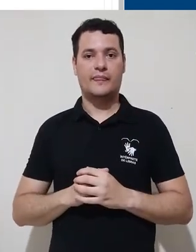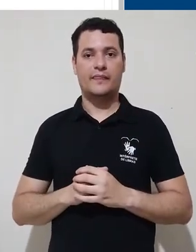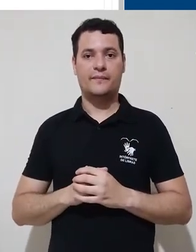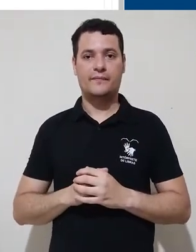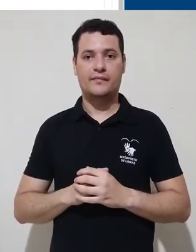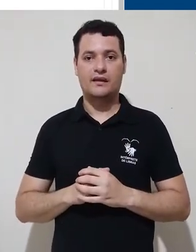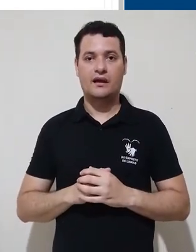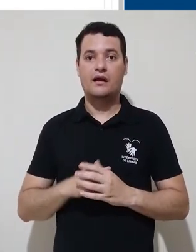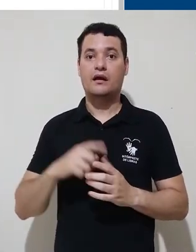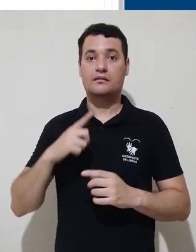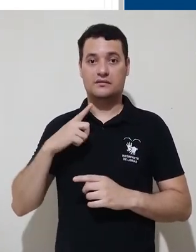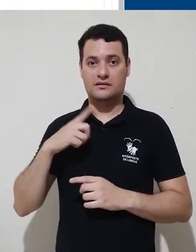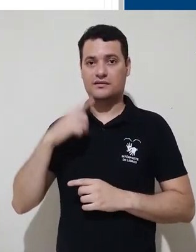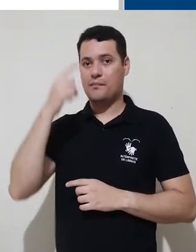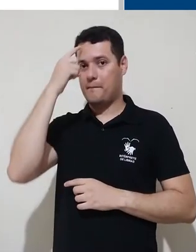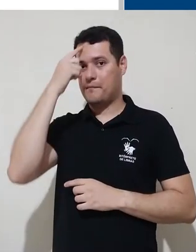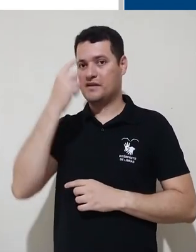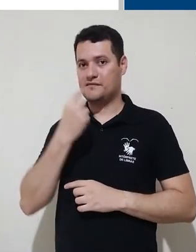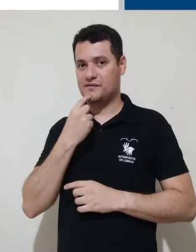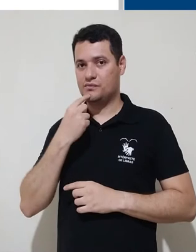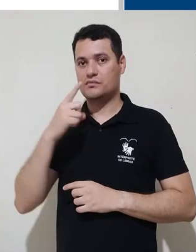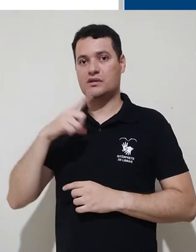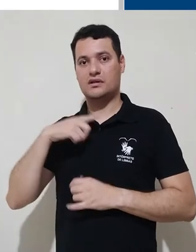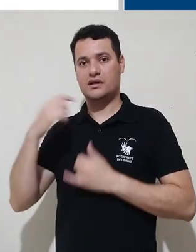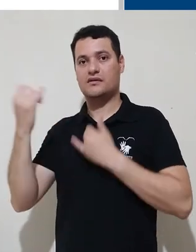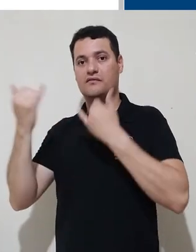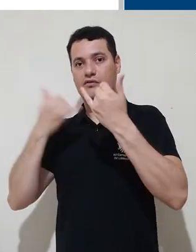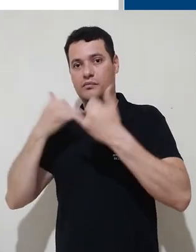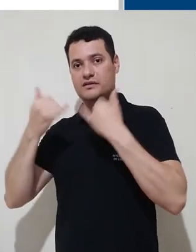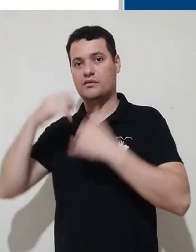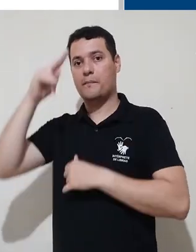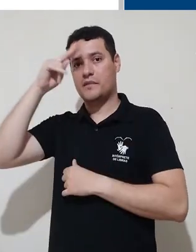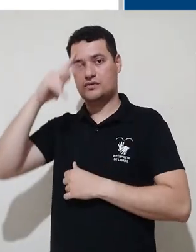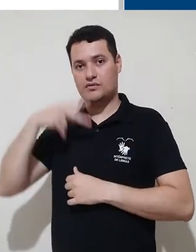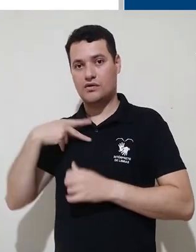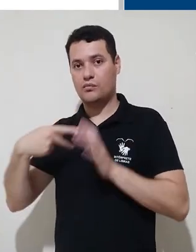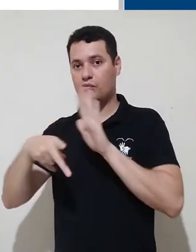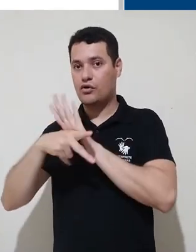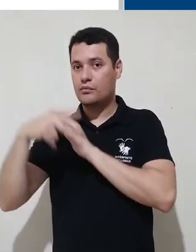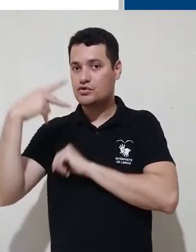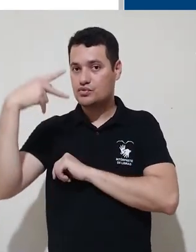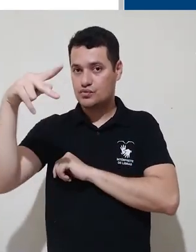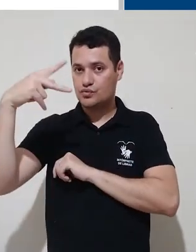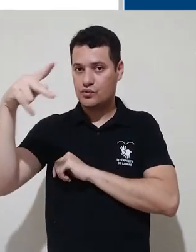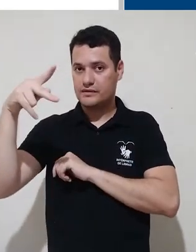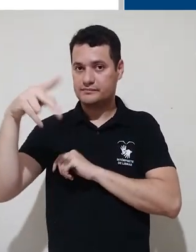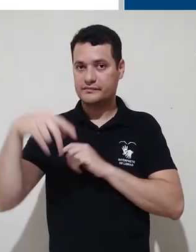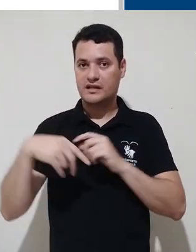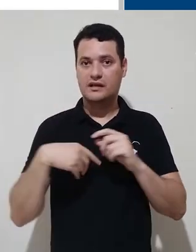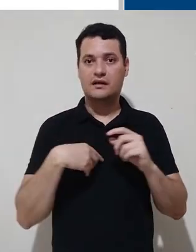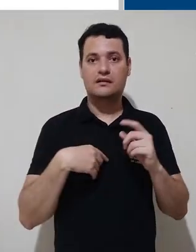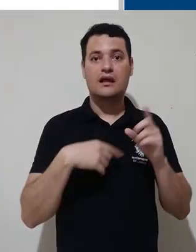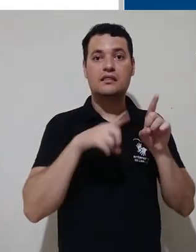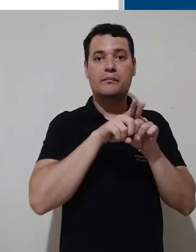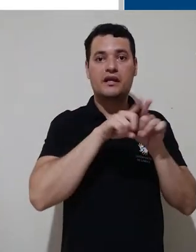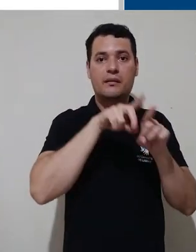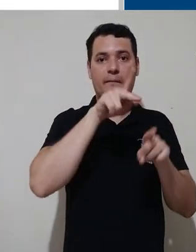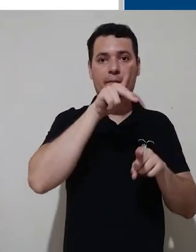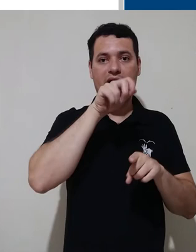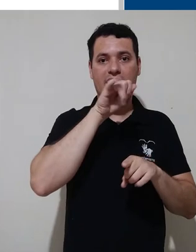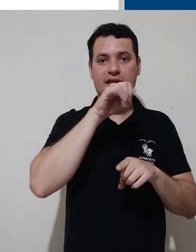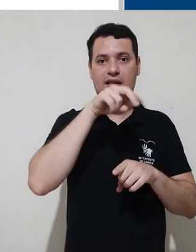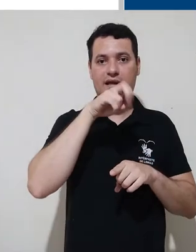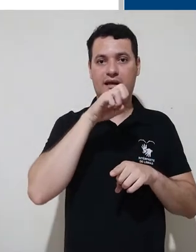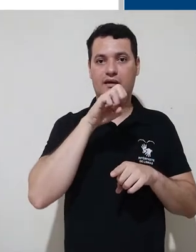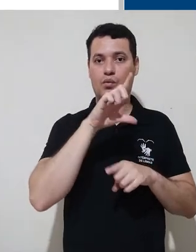pelos administradores da plataforma. Enquanto no perfil nós temos informações pessoais do usuário,